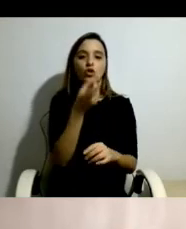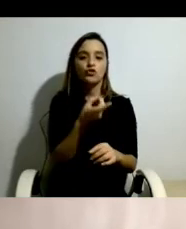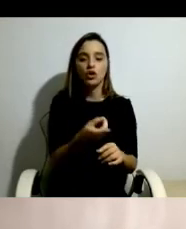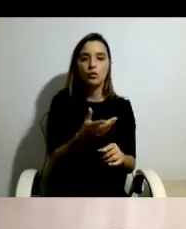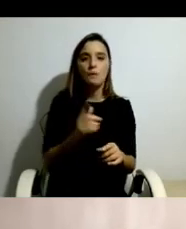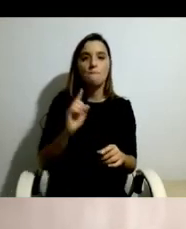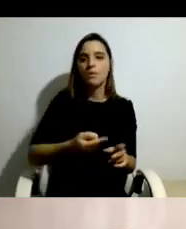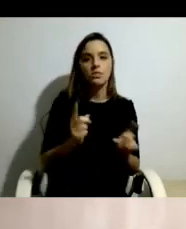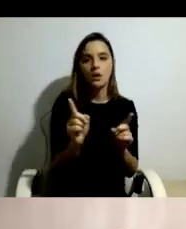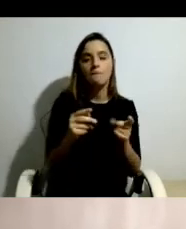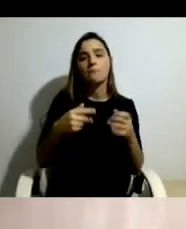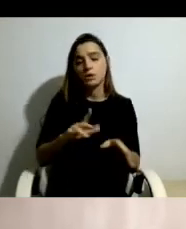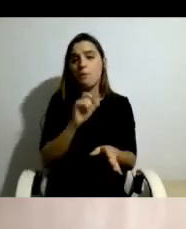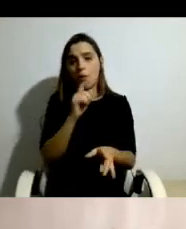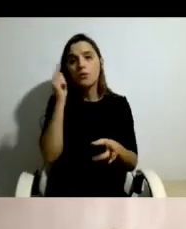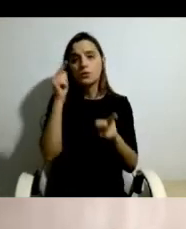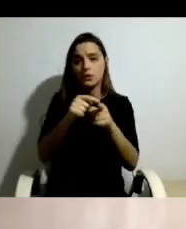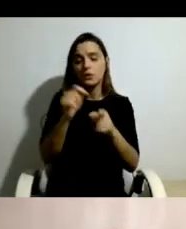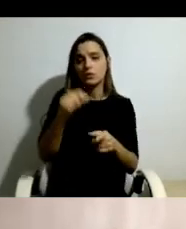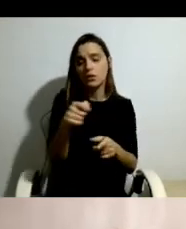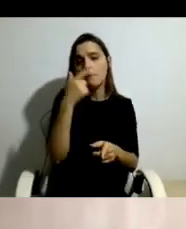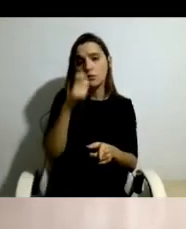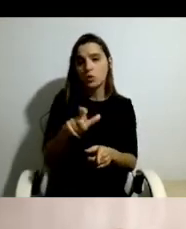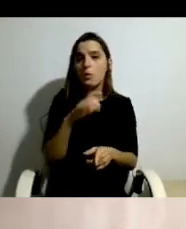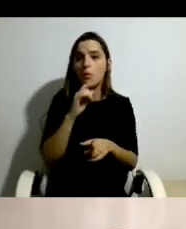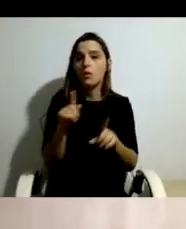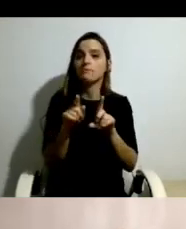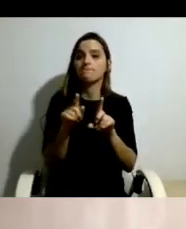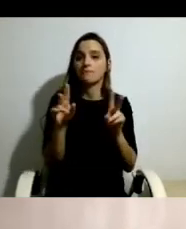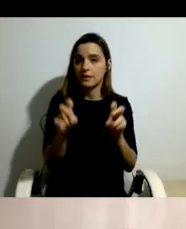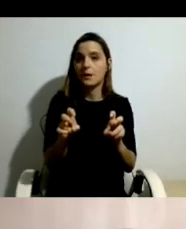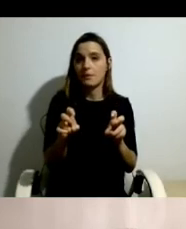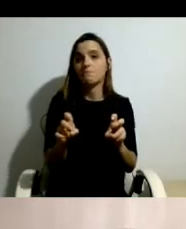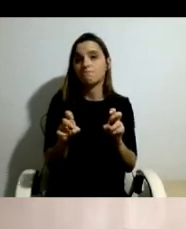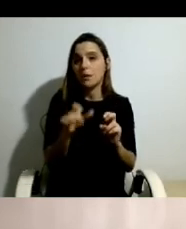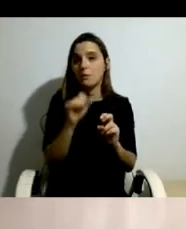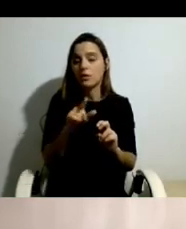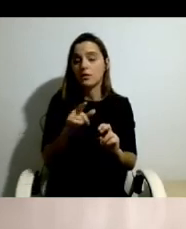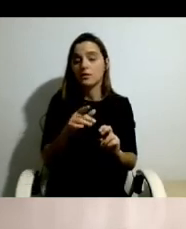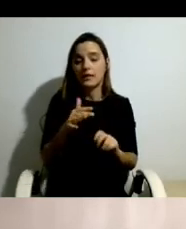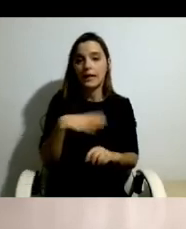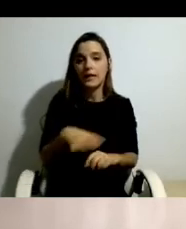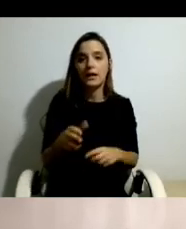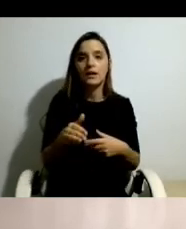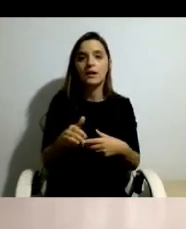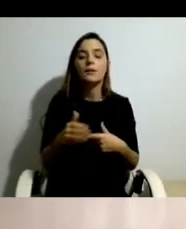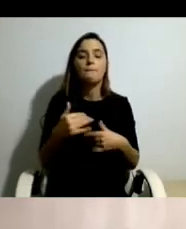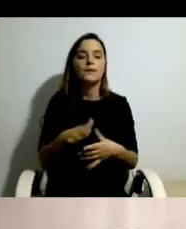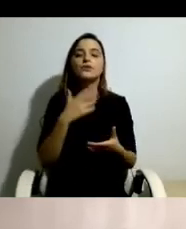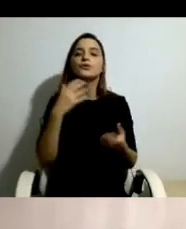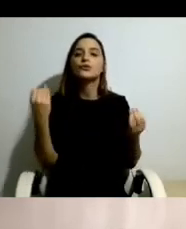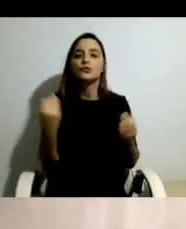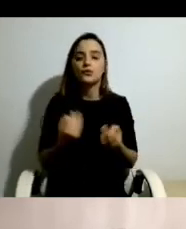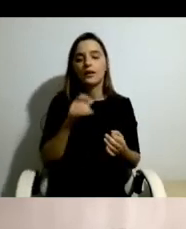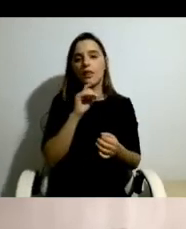portanto pode ser o tópico desejar isto, mas efetivamente é algo que ajuda